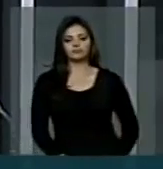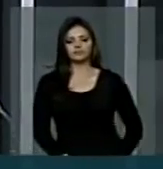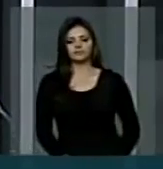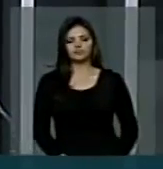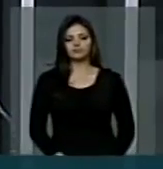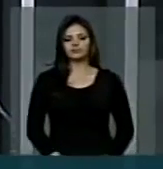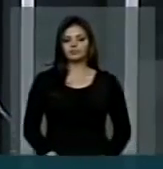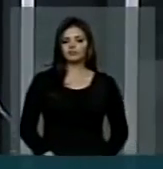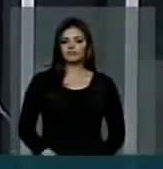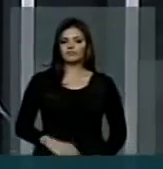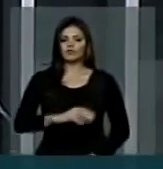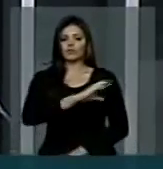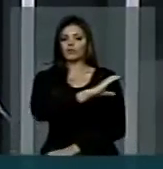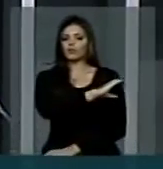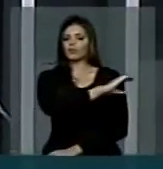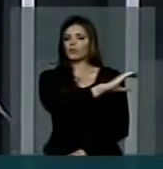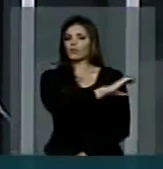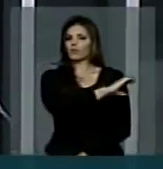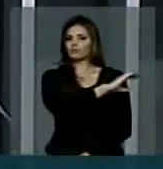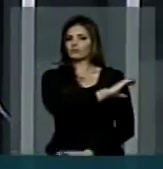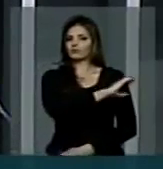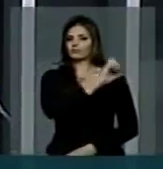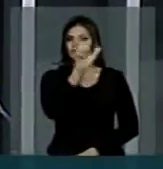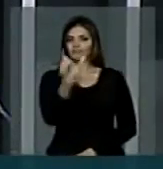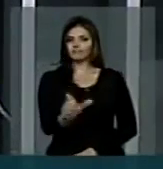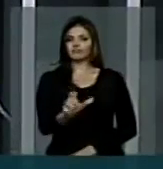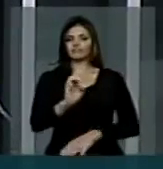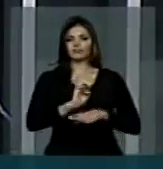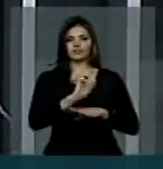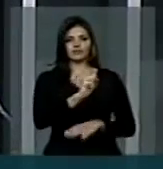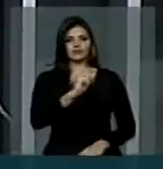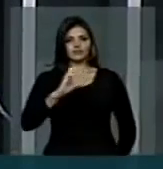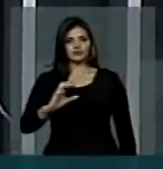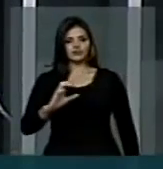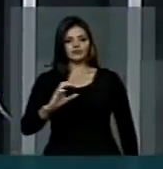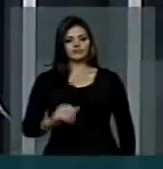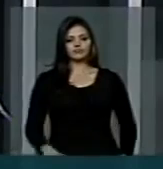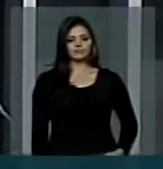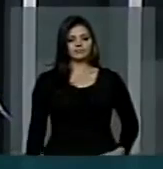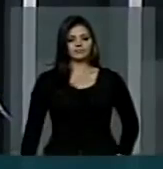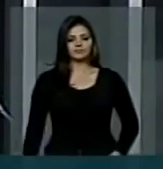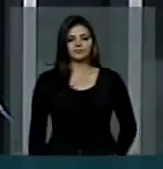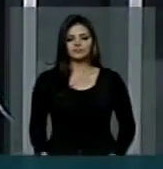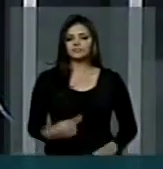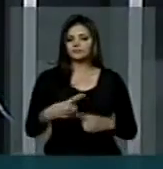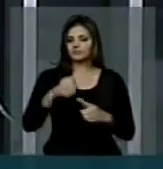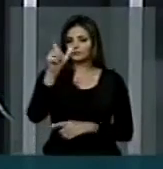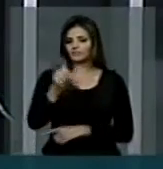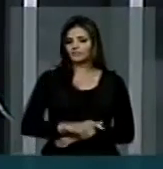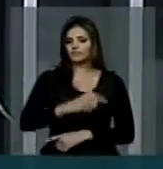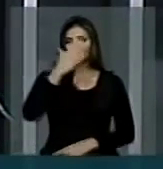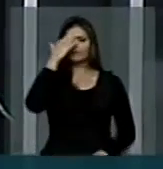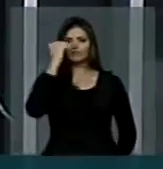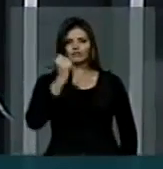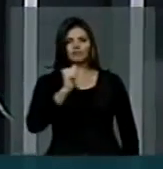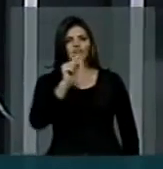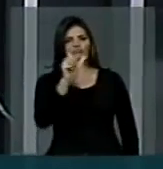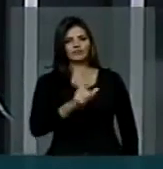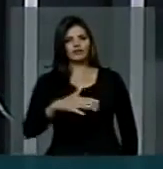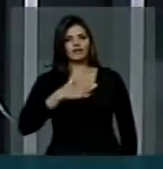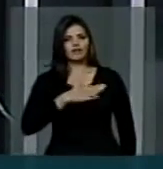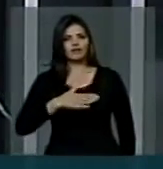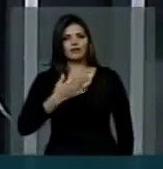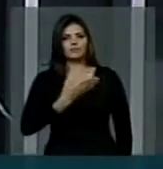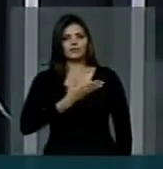senhor presidente, era coordenadora em Santa Catarina, o sócio Cagai. A grande pessoa, nossa querida